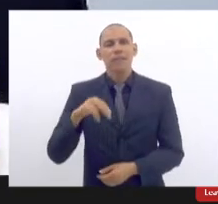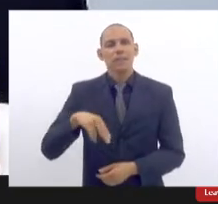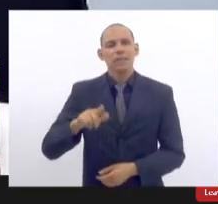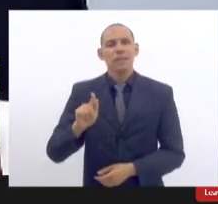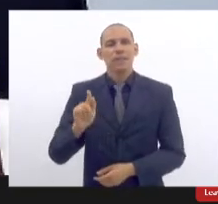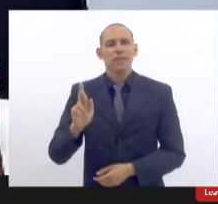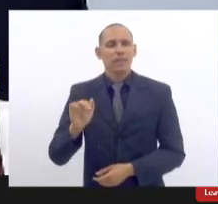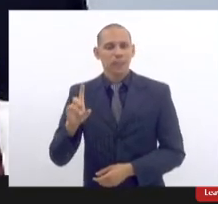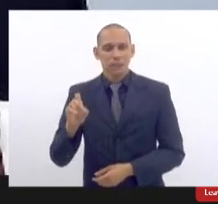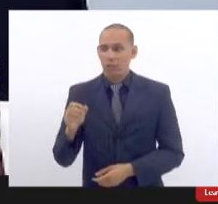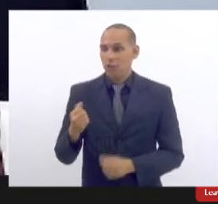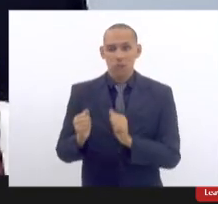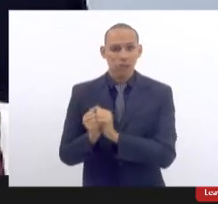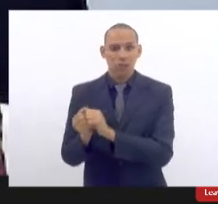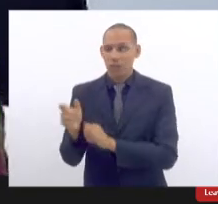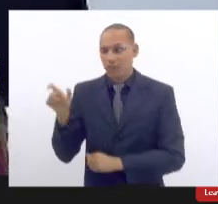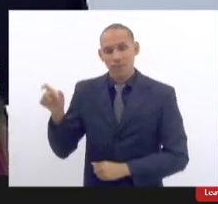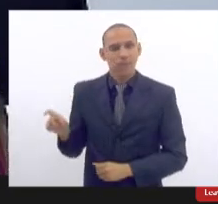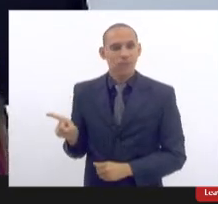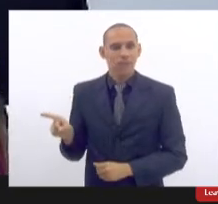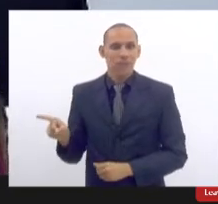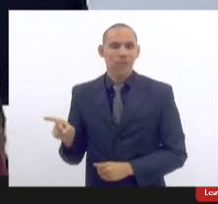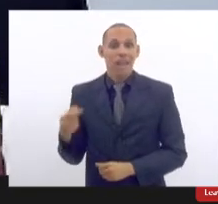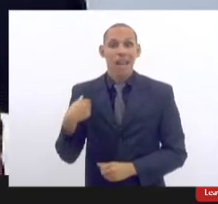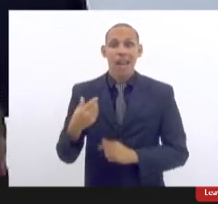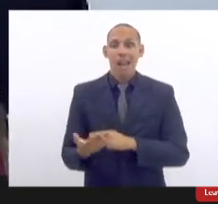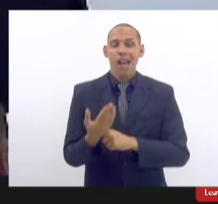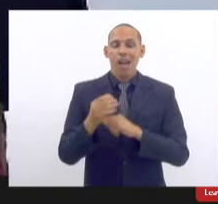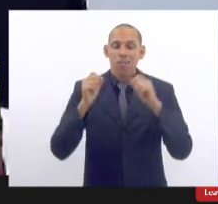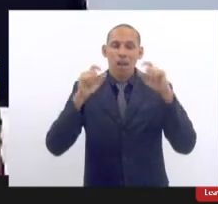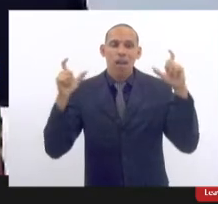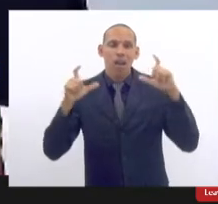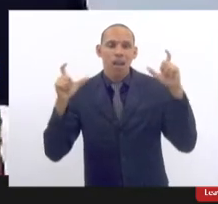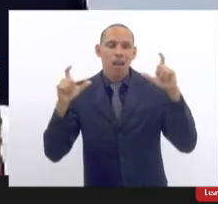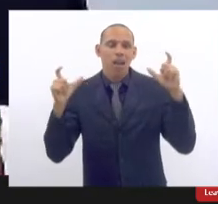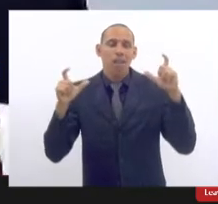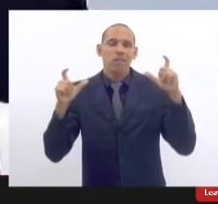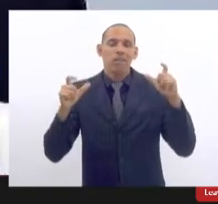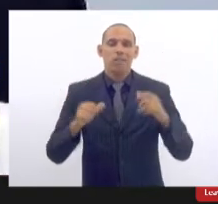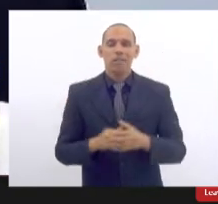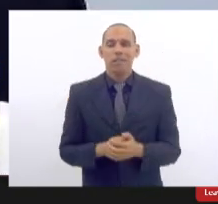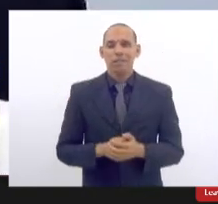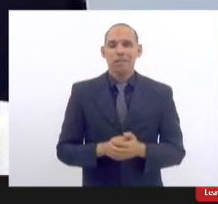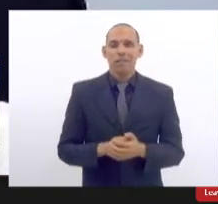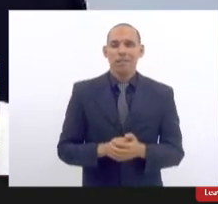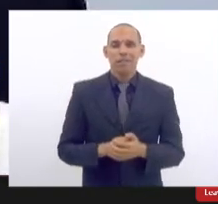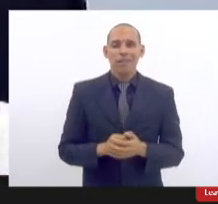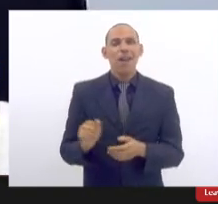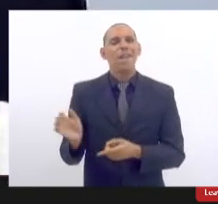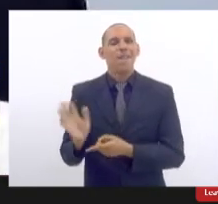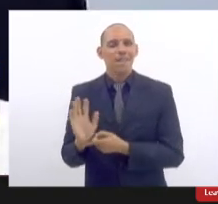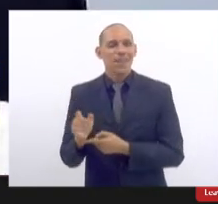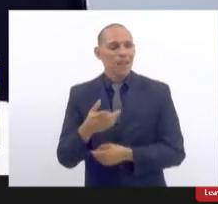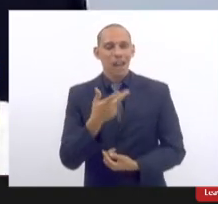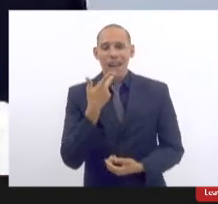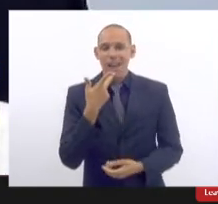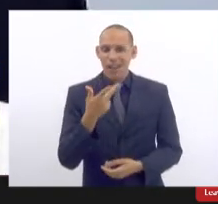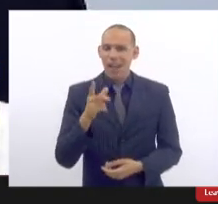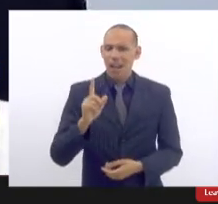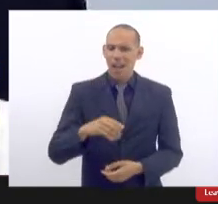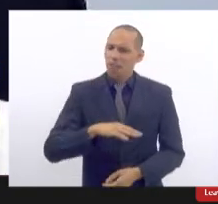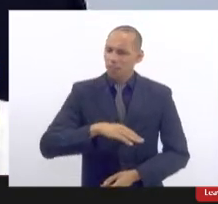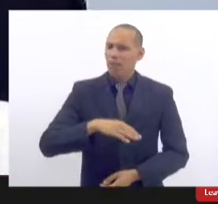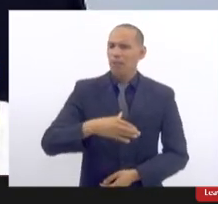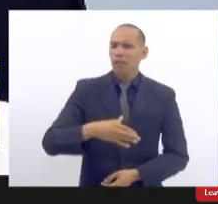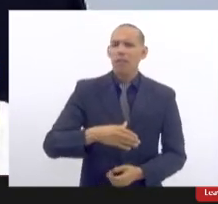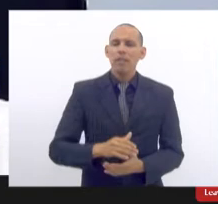lado. A Ingrid, que me abriu os olhos para esse tema, com esse filme belíssimo, que a Joana fez referente, é um filme corajoso,